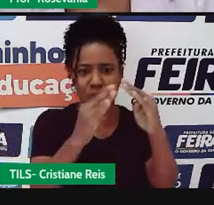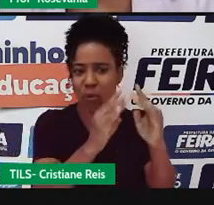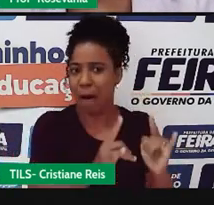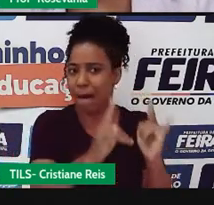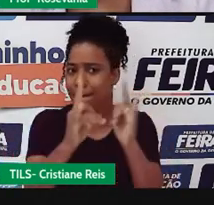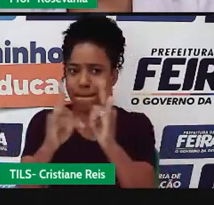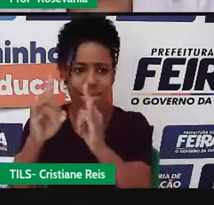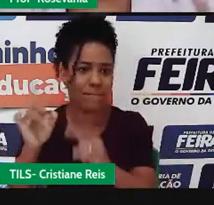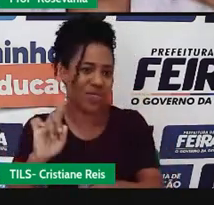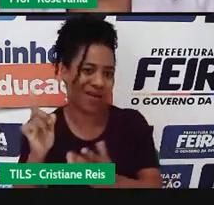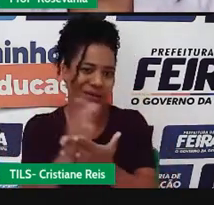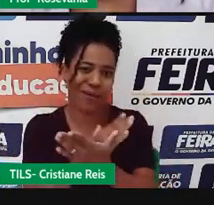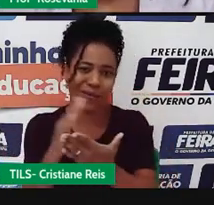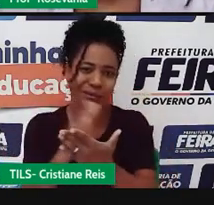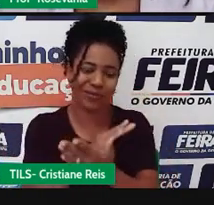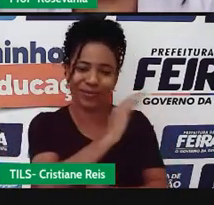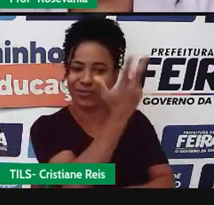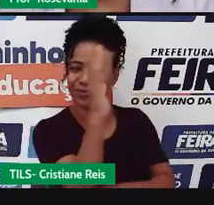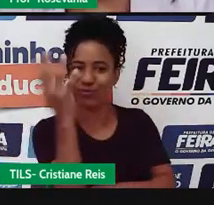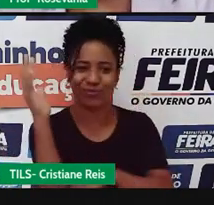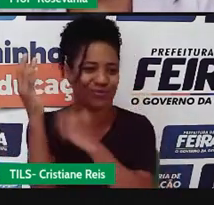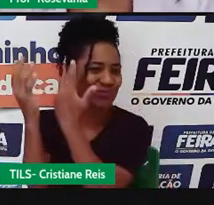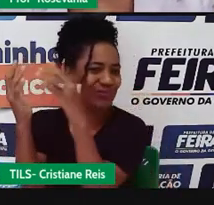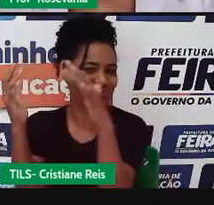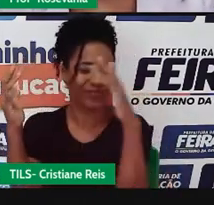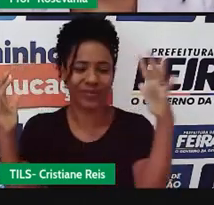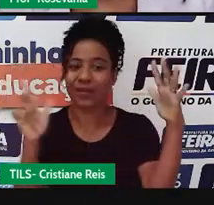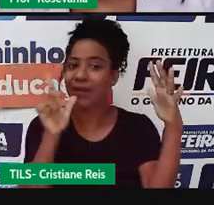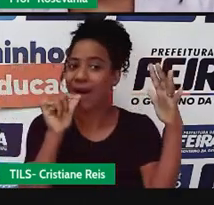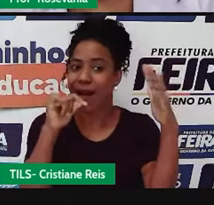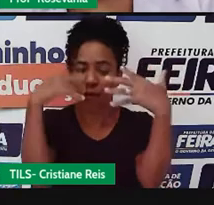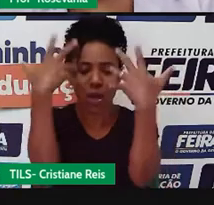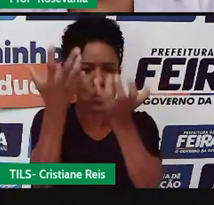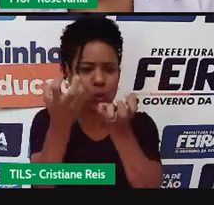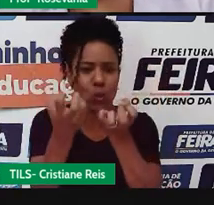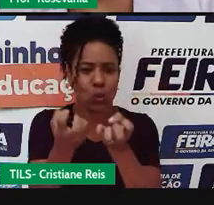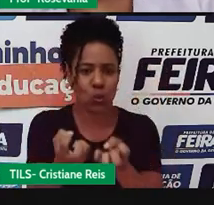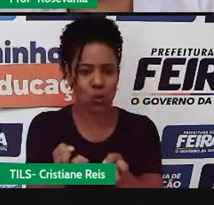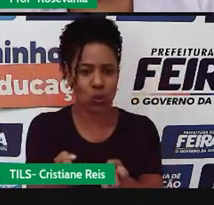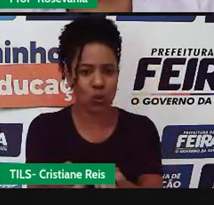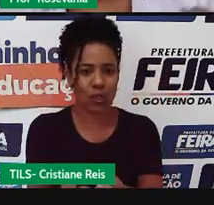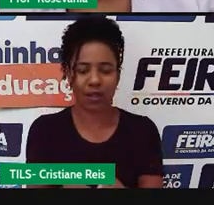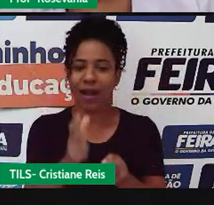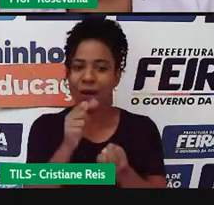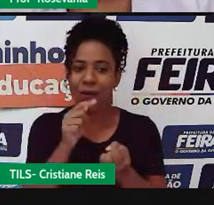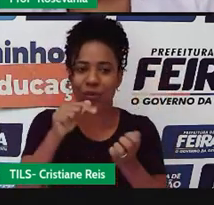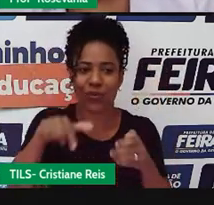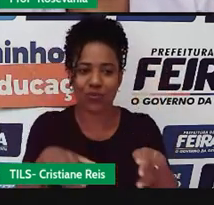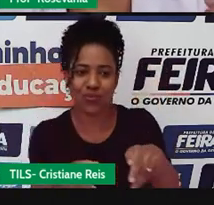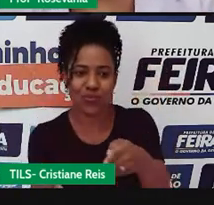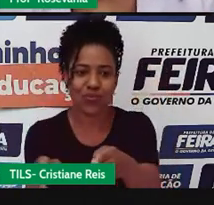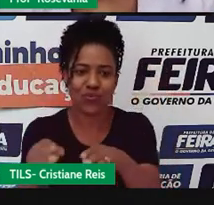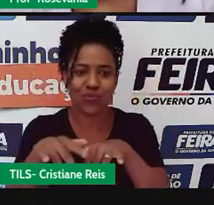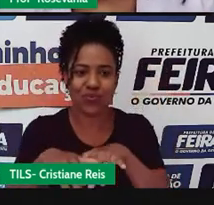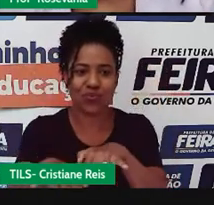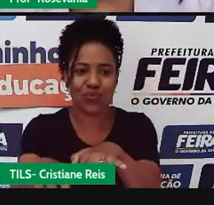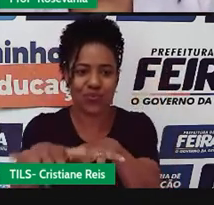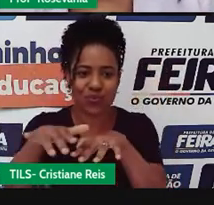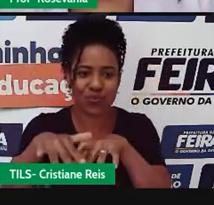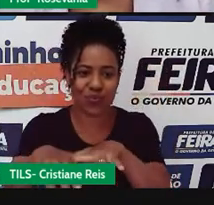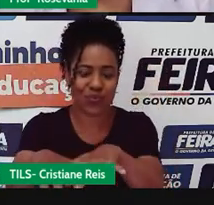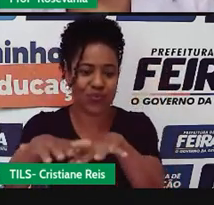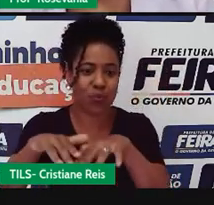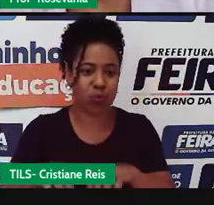esse processo de infiltração, esse processo de escoamento. e aí, consequentemente, vão, né, deixar esses rios bem mais